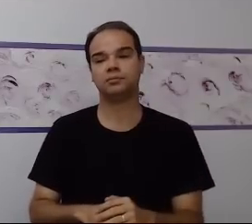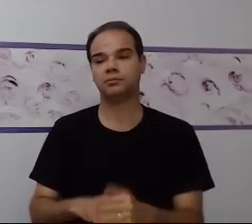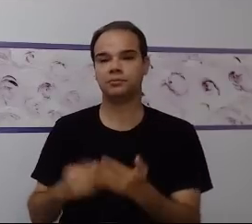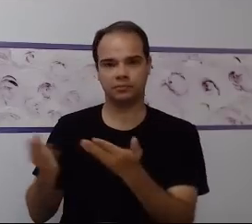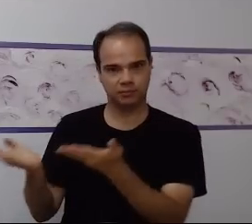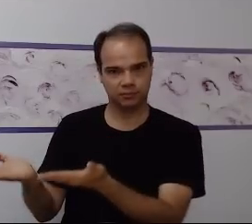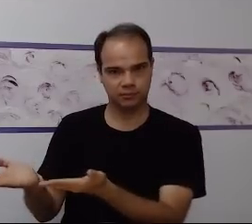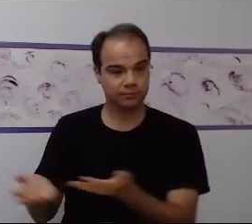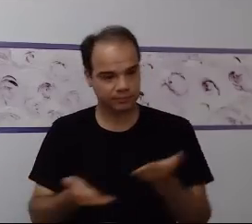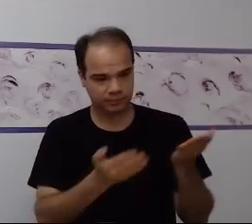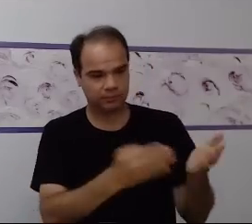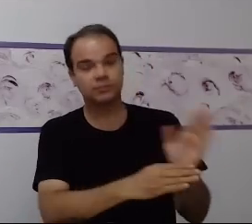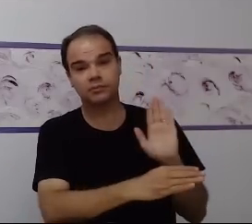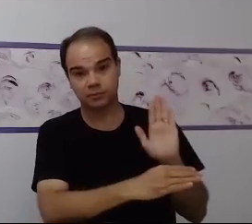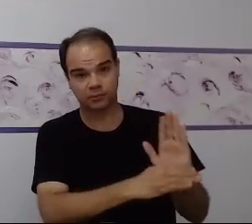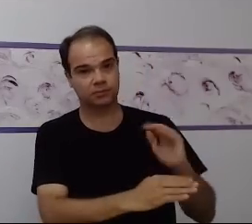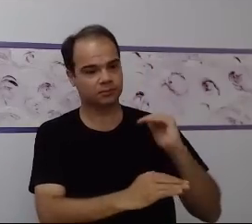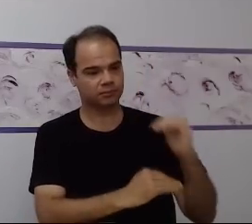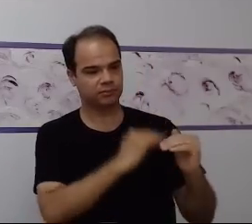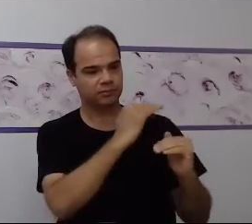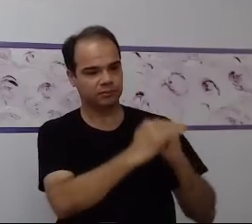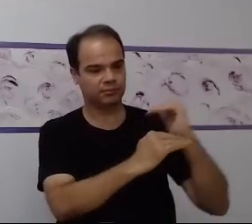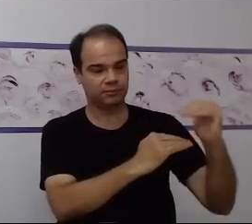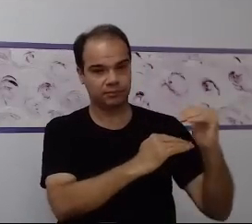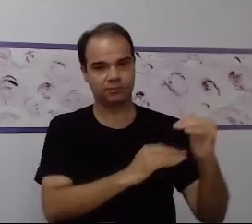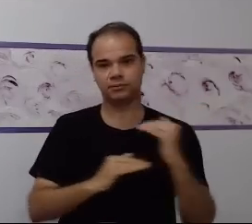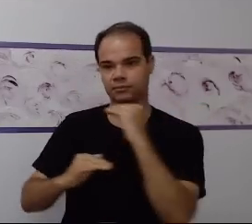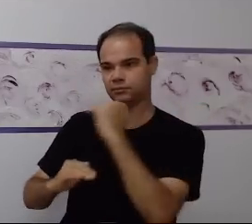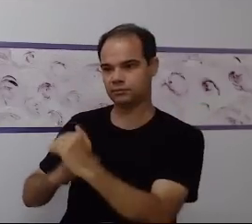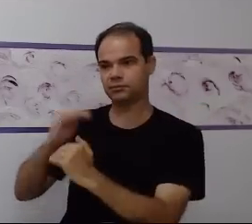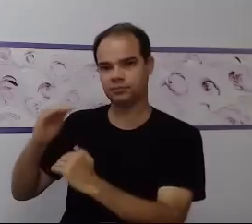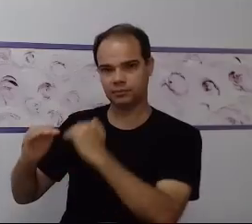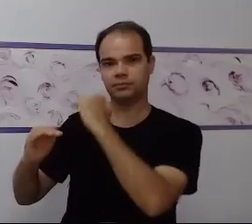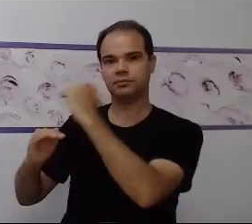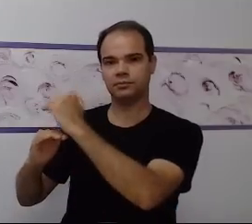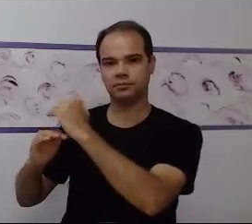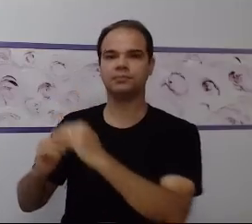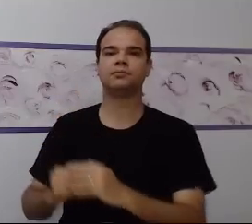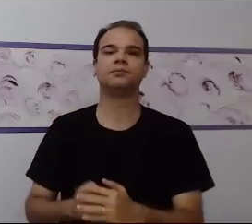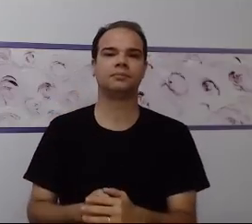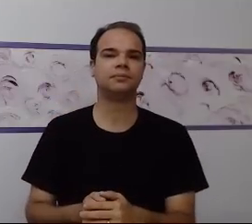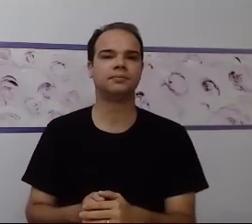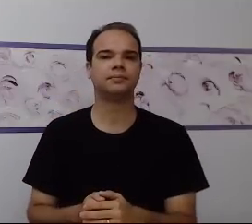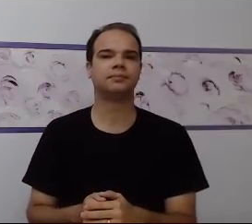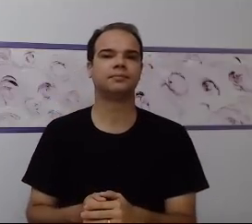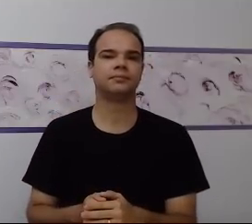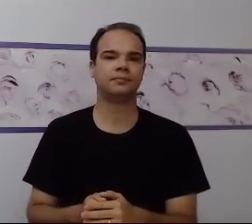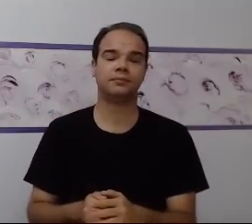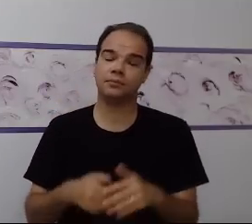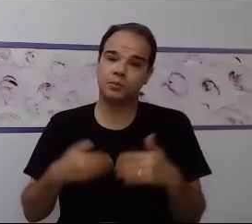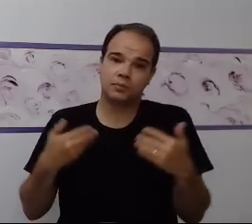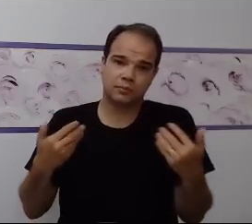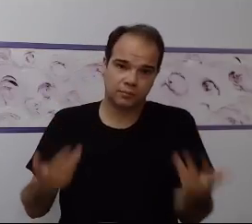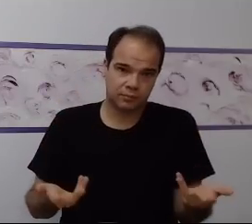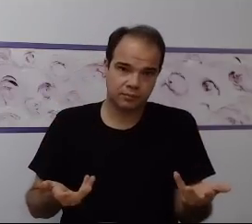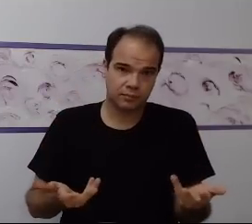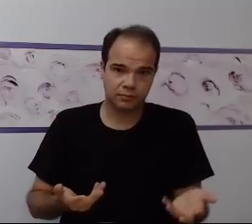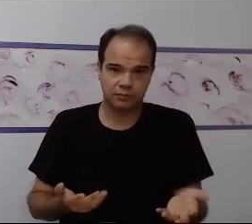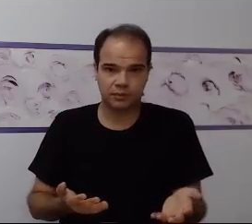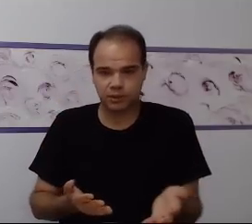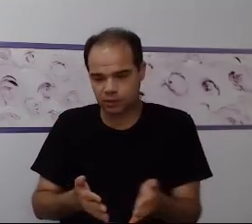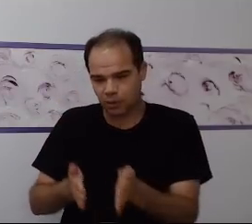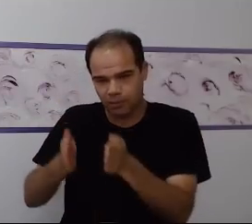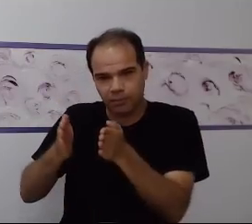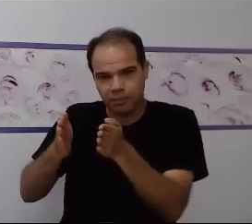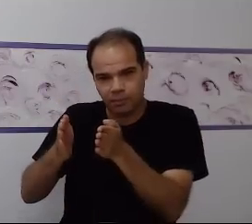favoreçam essa base para a aprendizagem acadêmica. E essa reprodução desse padrão, porque às vezes eu